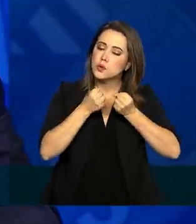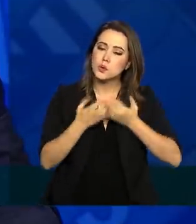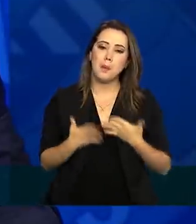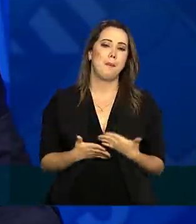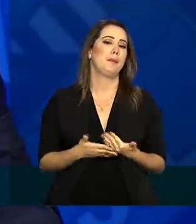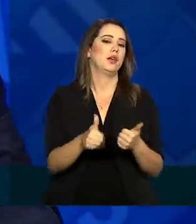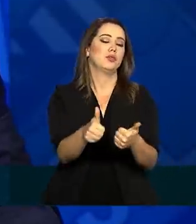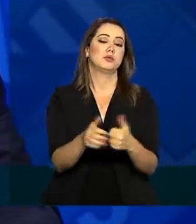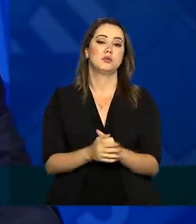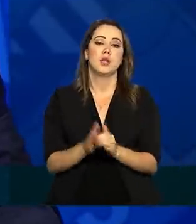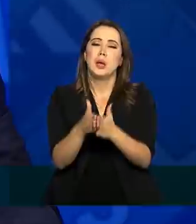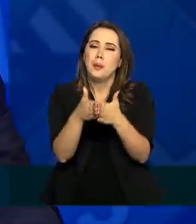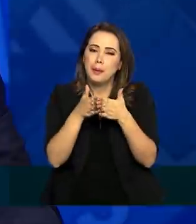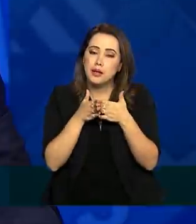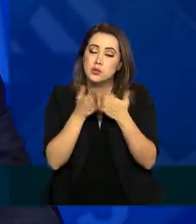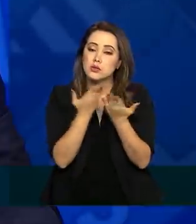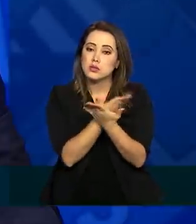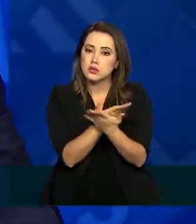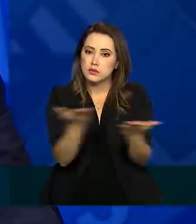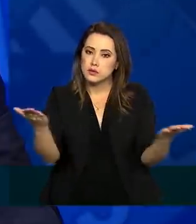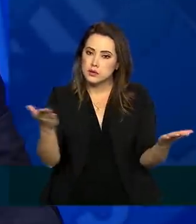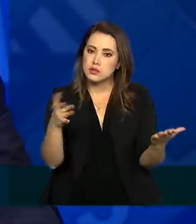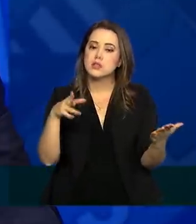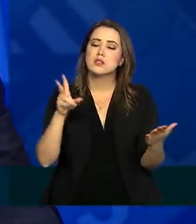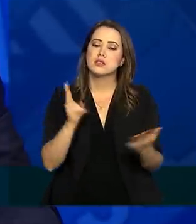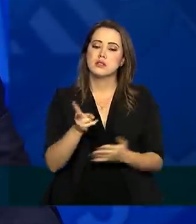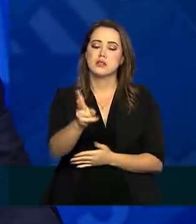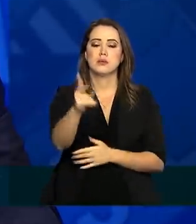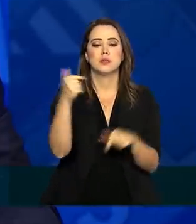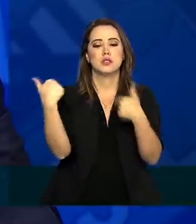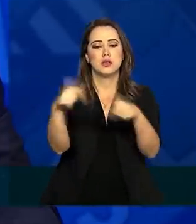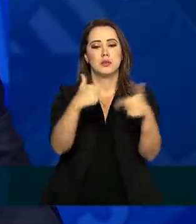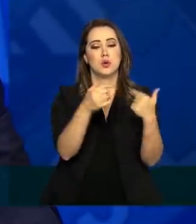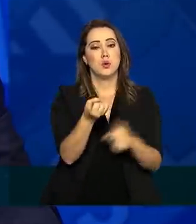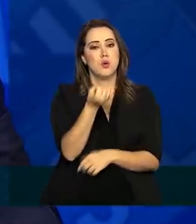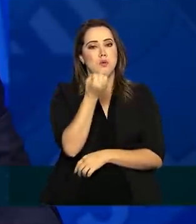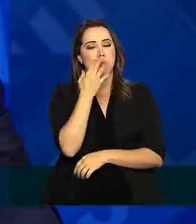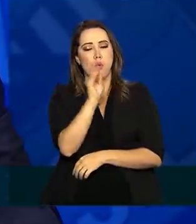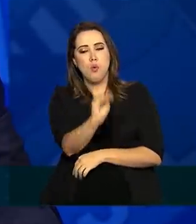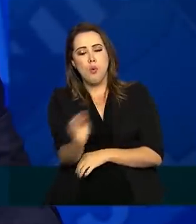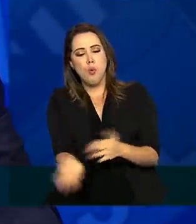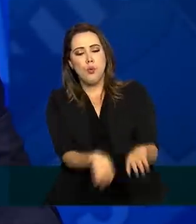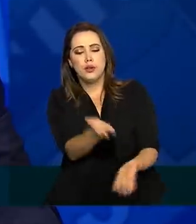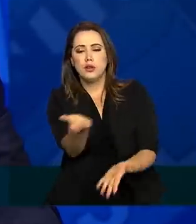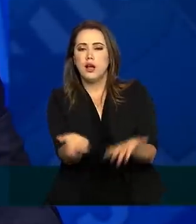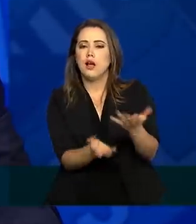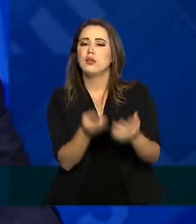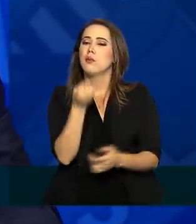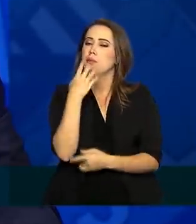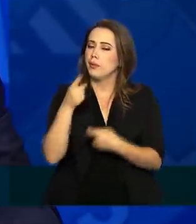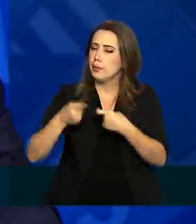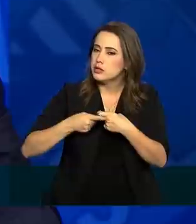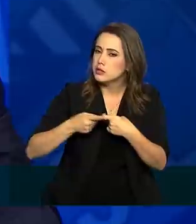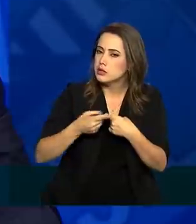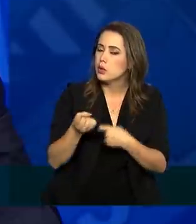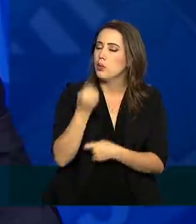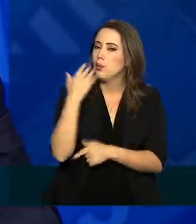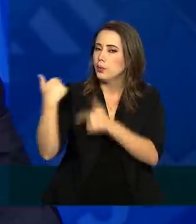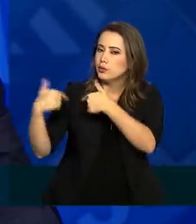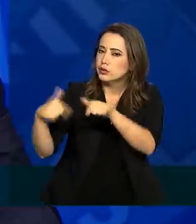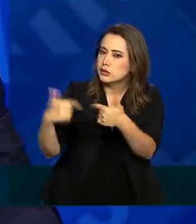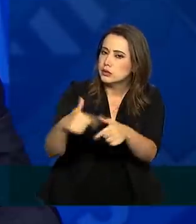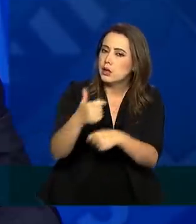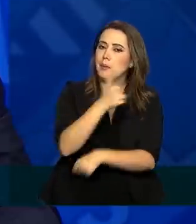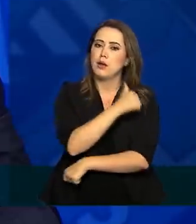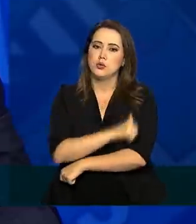Eu peço que vocês sigam exercendo a boa arte clínica, a boa medicina, a boa prática de